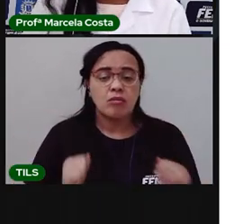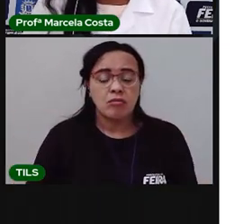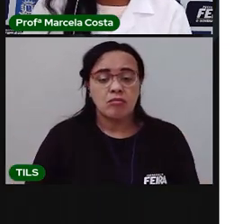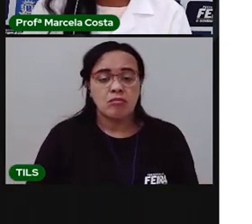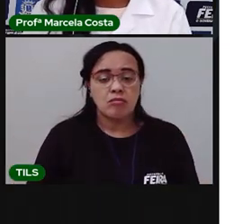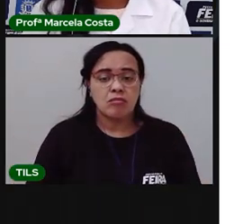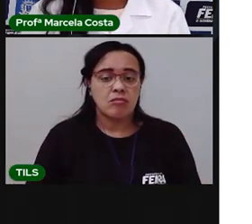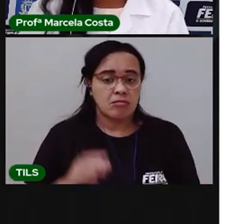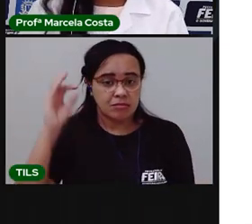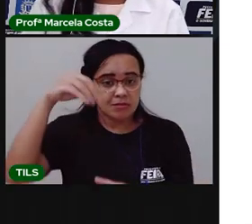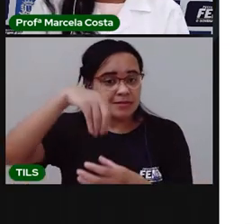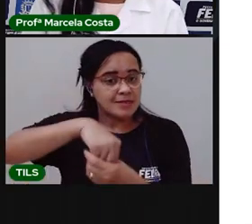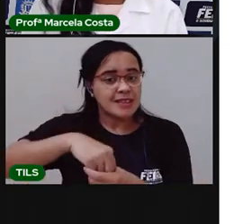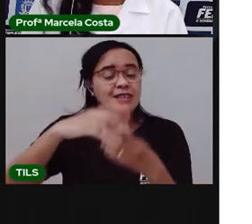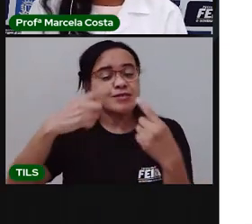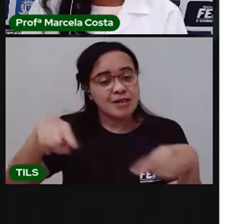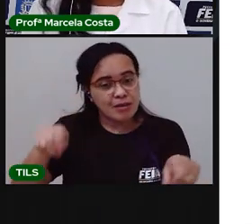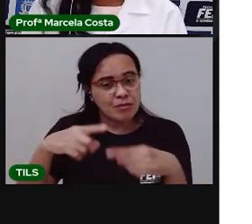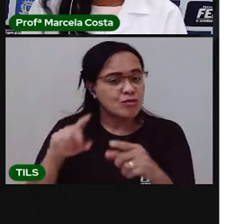nessa cantiga?